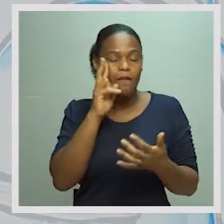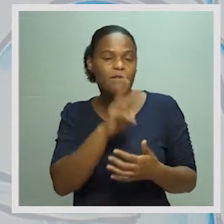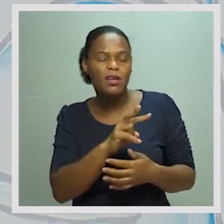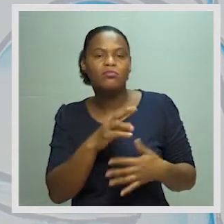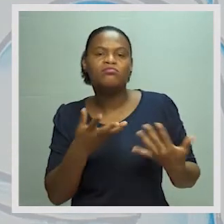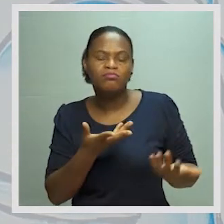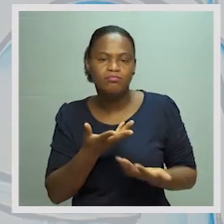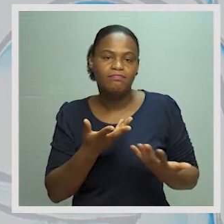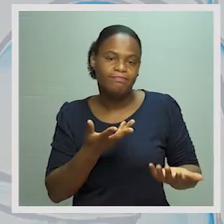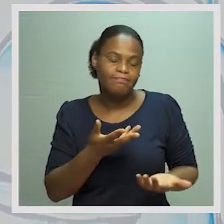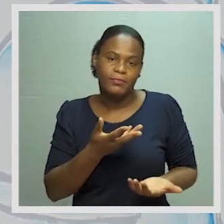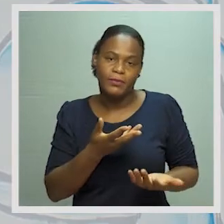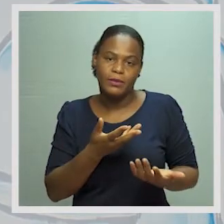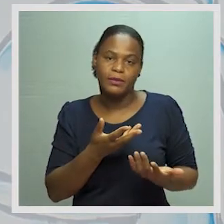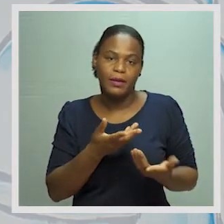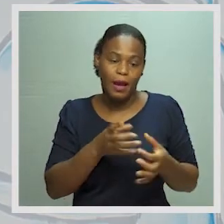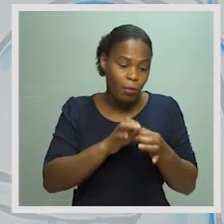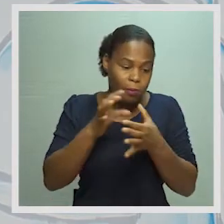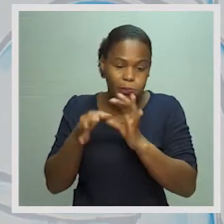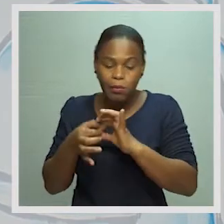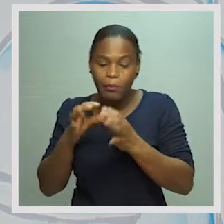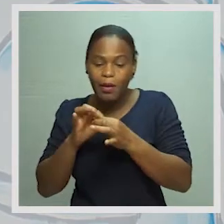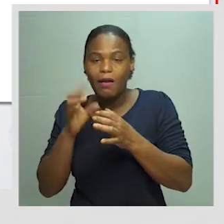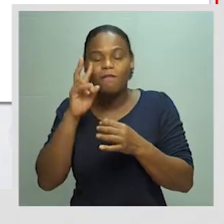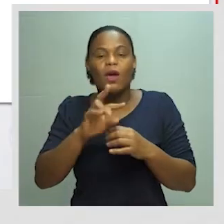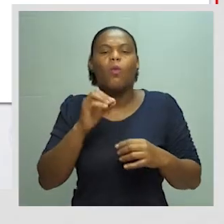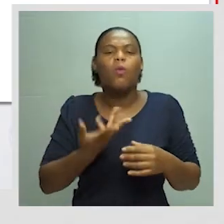circuito para ver quais são os recursos do Estado.